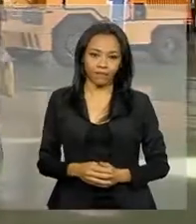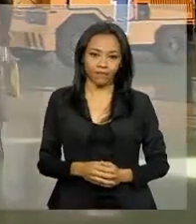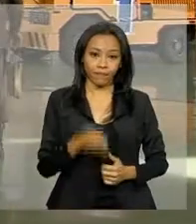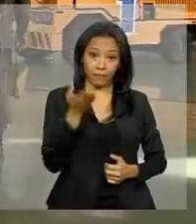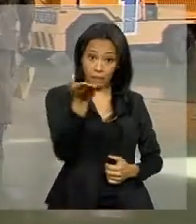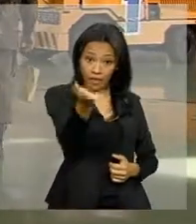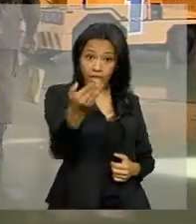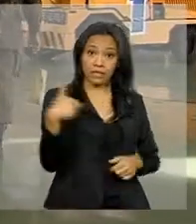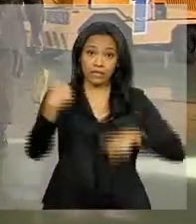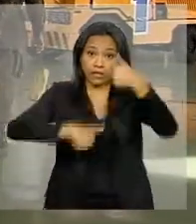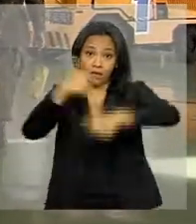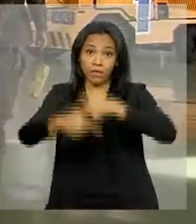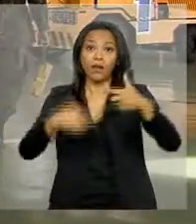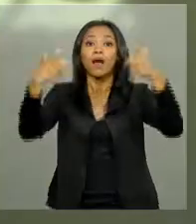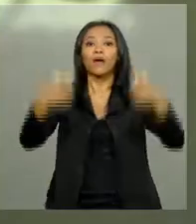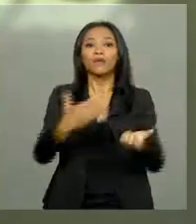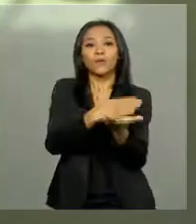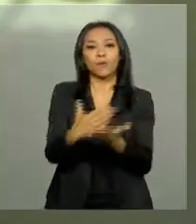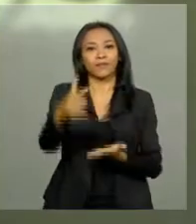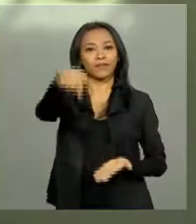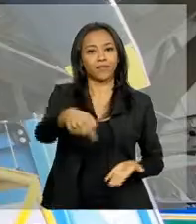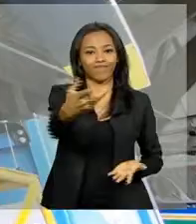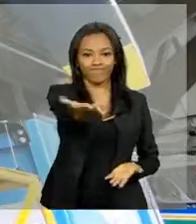Esse trabalho começa aqui.